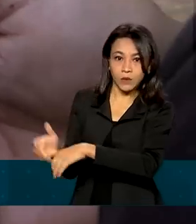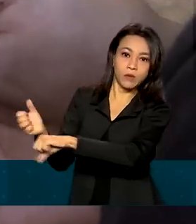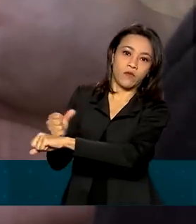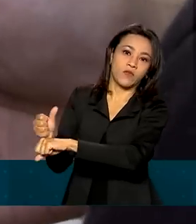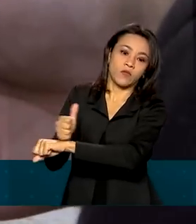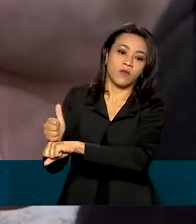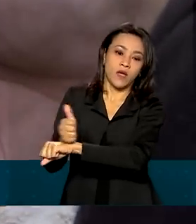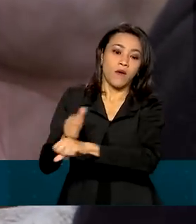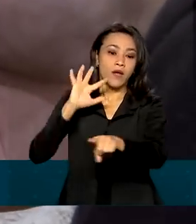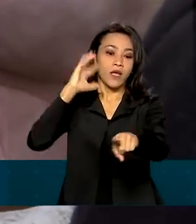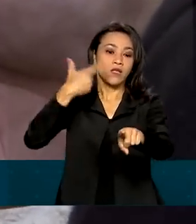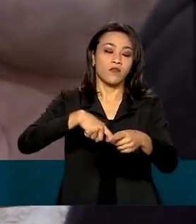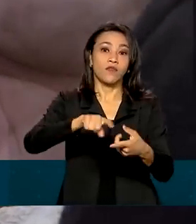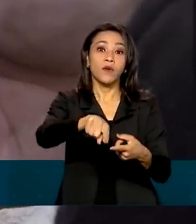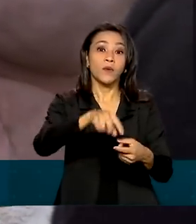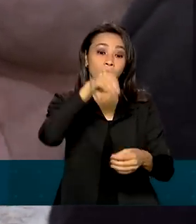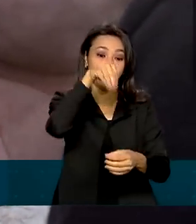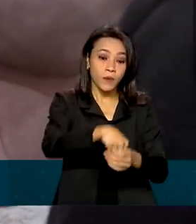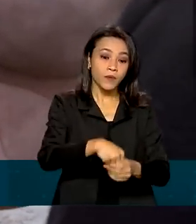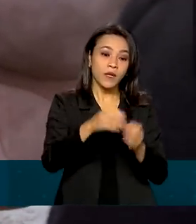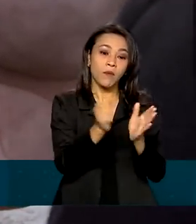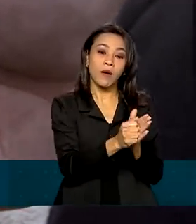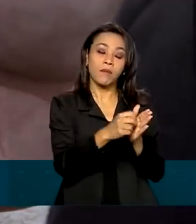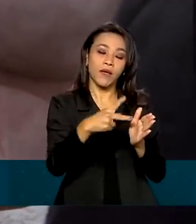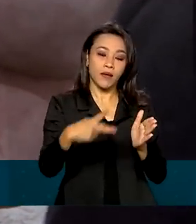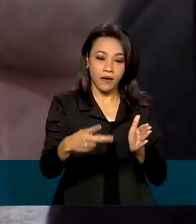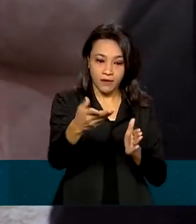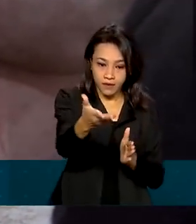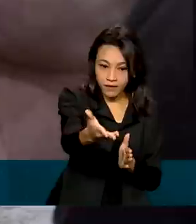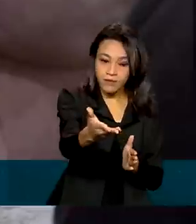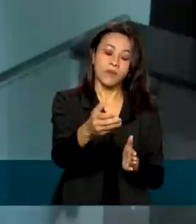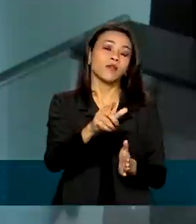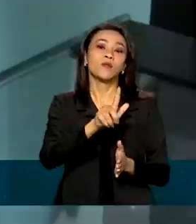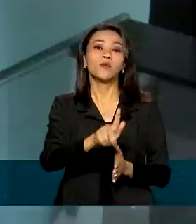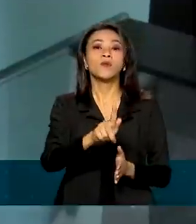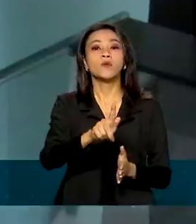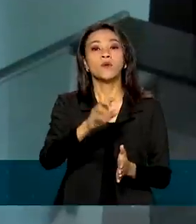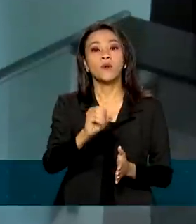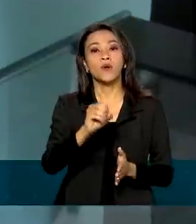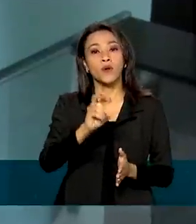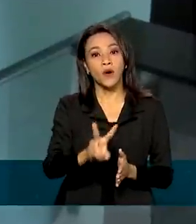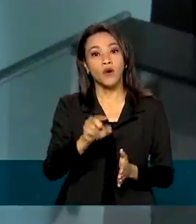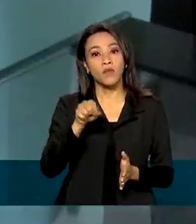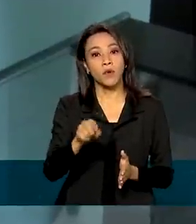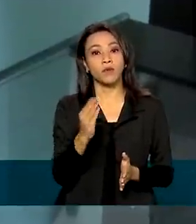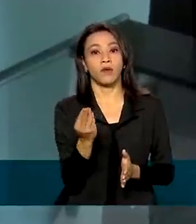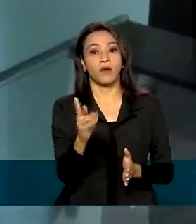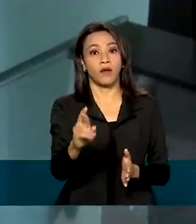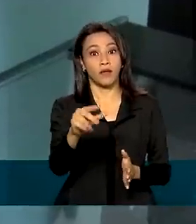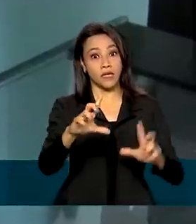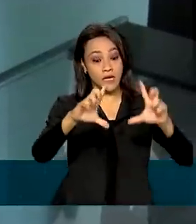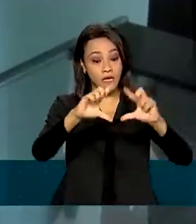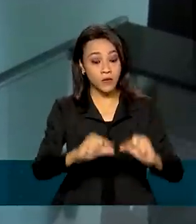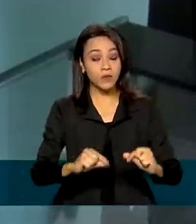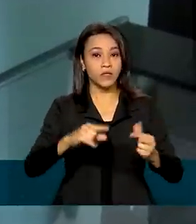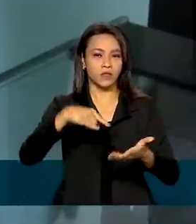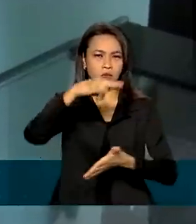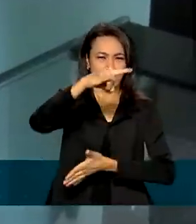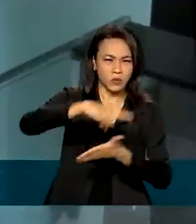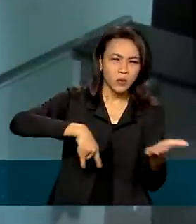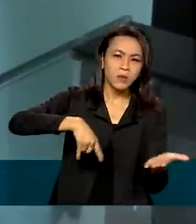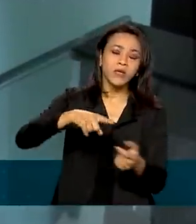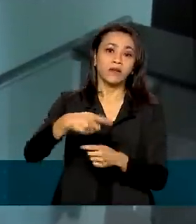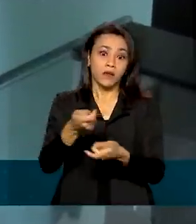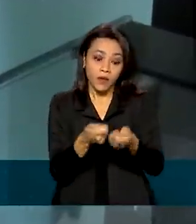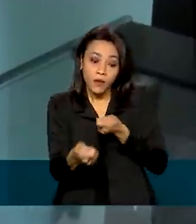assinatura eletrônica no aplicativo do governo federal gov.br, o que o ajudou a diminuir a burocracia e a